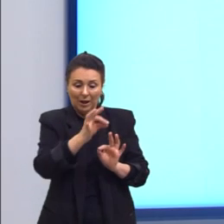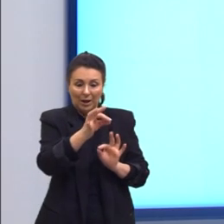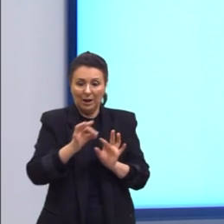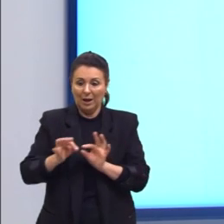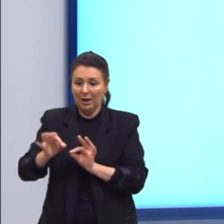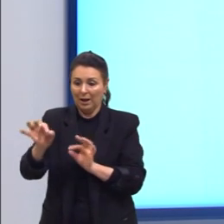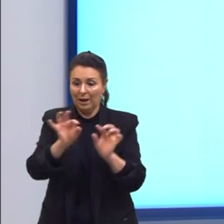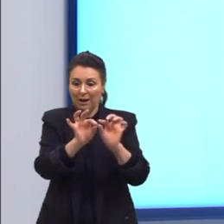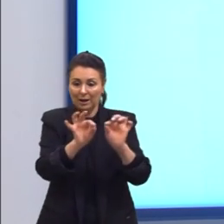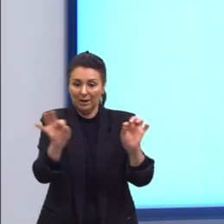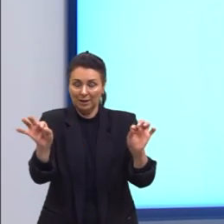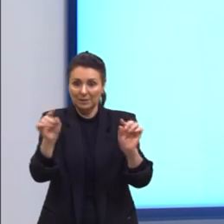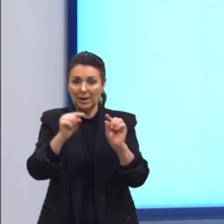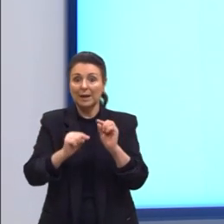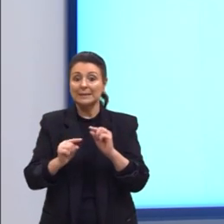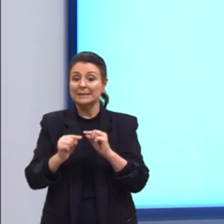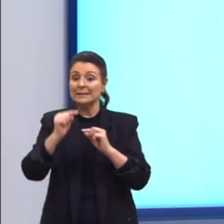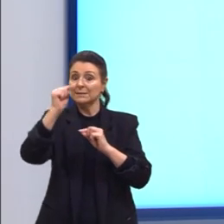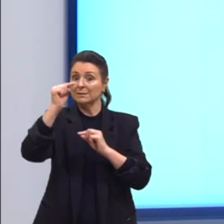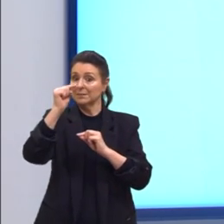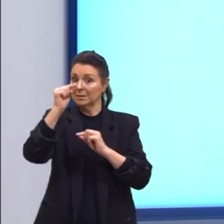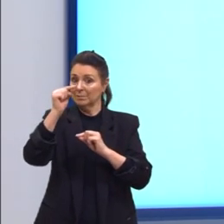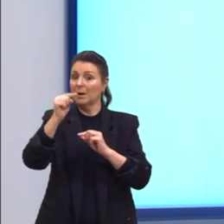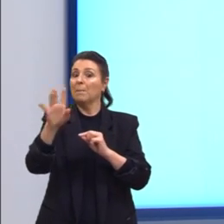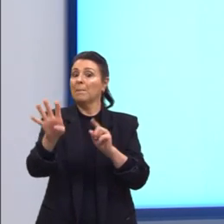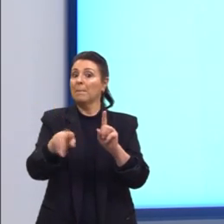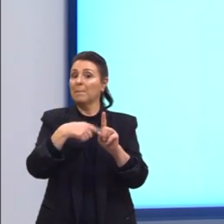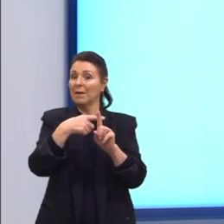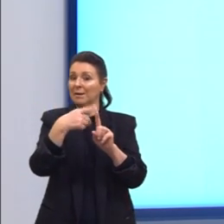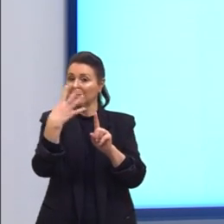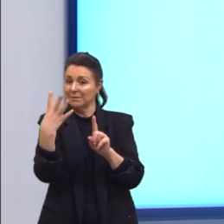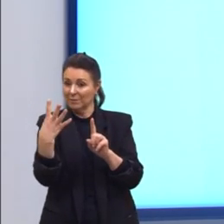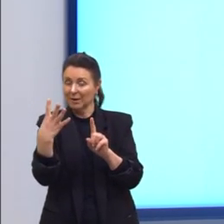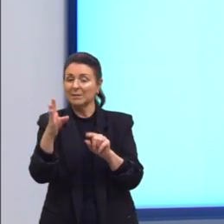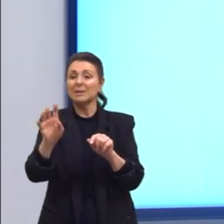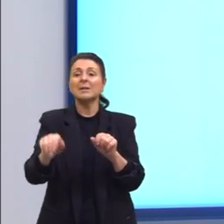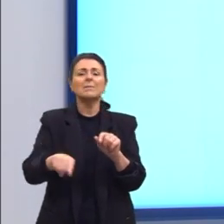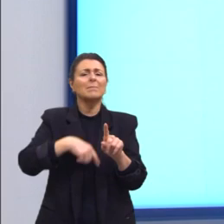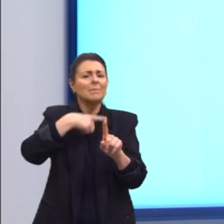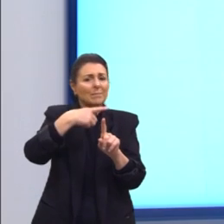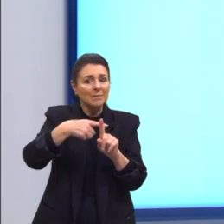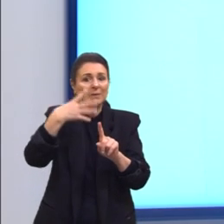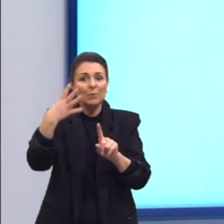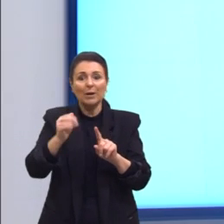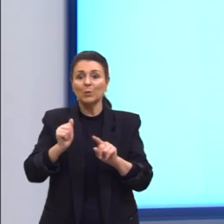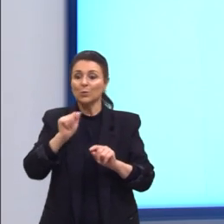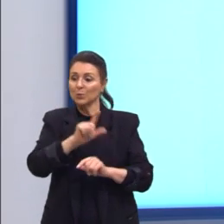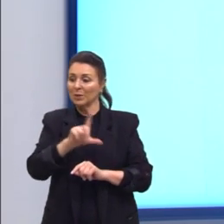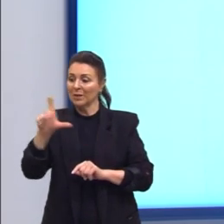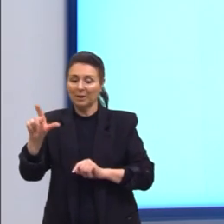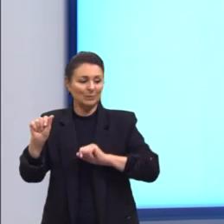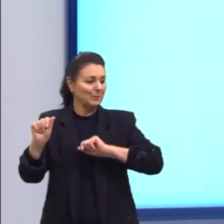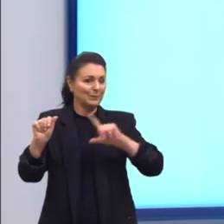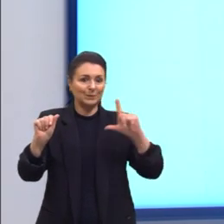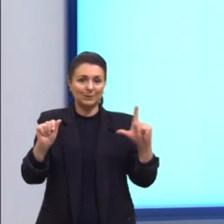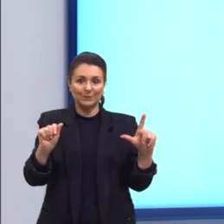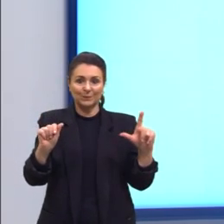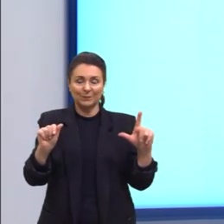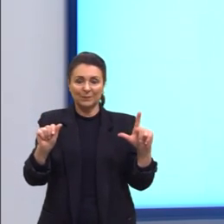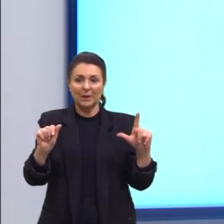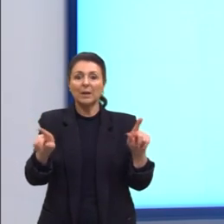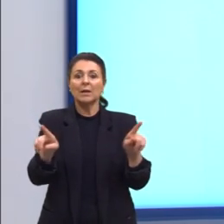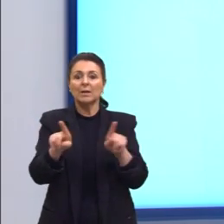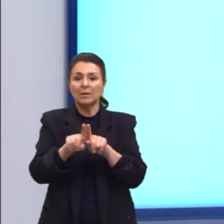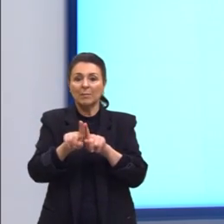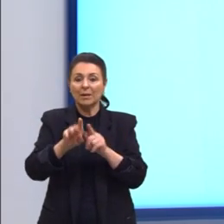Em cima, teríamos mais quatro. E teríamos mais quatro arestas das laterais. O mesmo para aquela